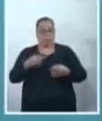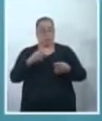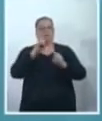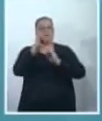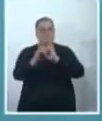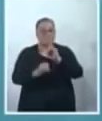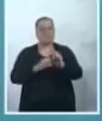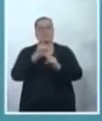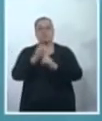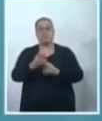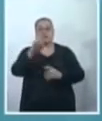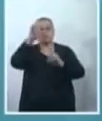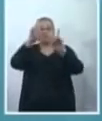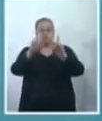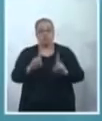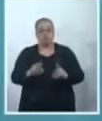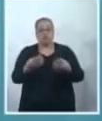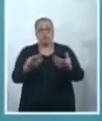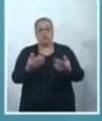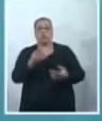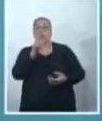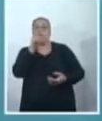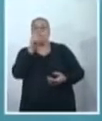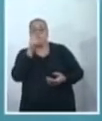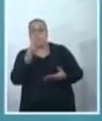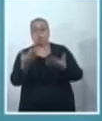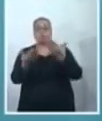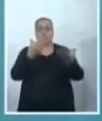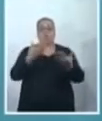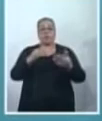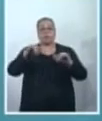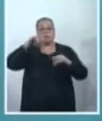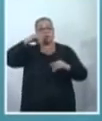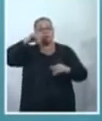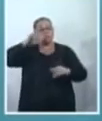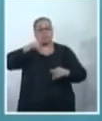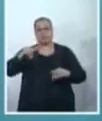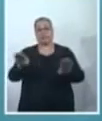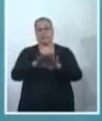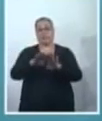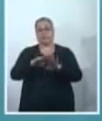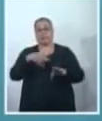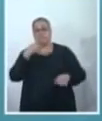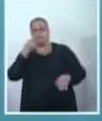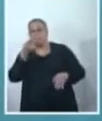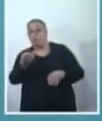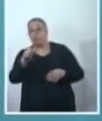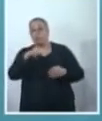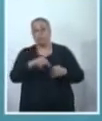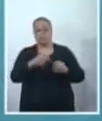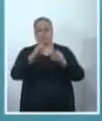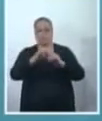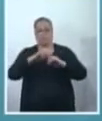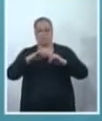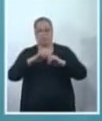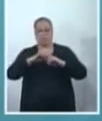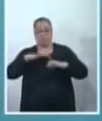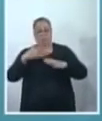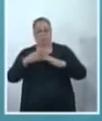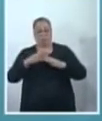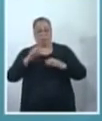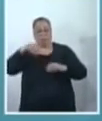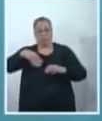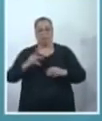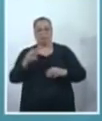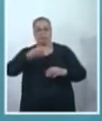direito, tanto quanto é água e energia. Então, nós defendemos muito isso durante a campanha. Tem internet pública, gratuita, de